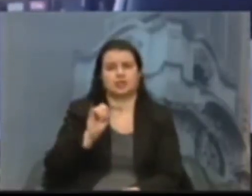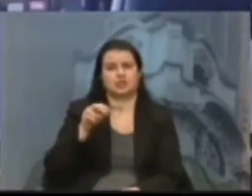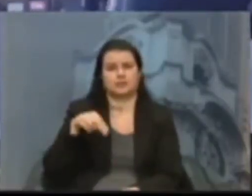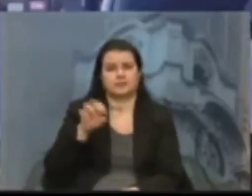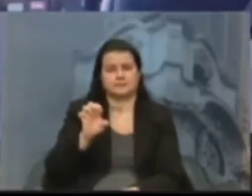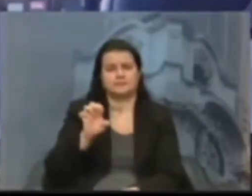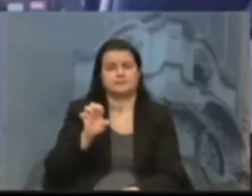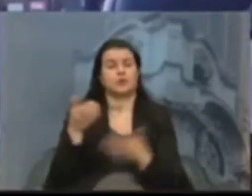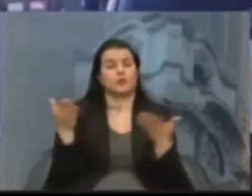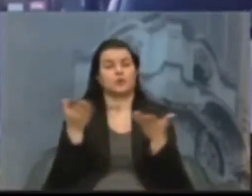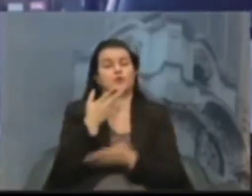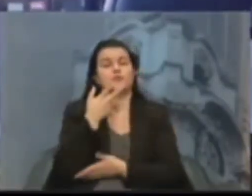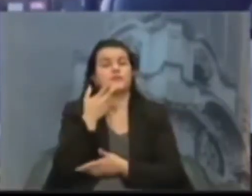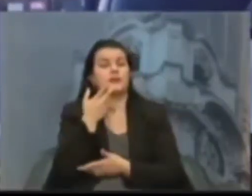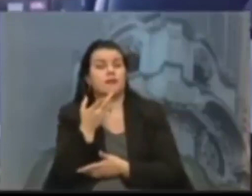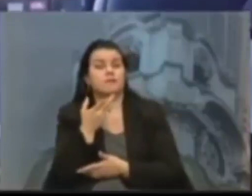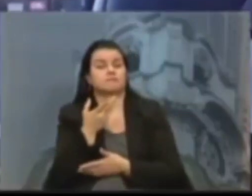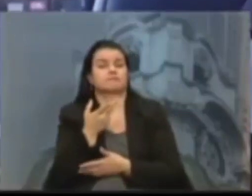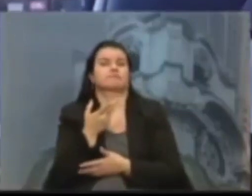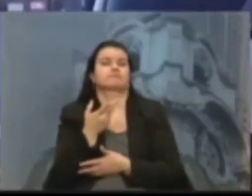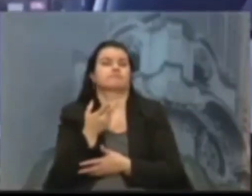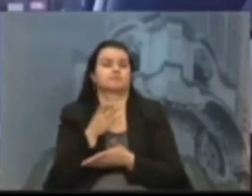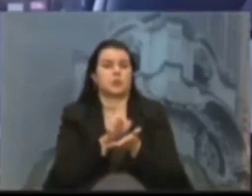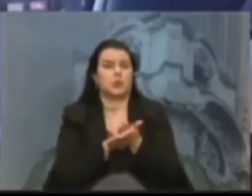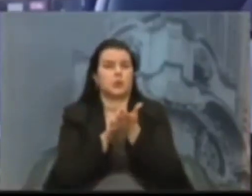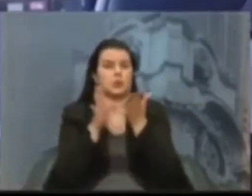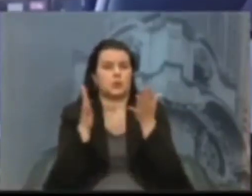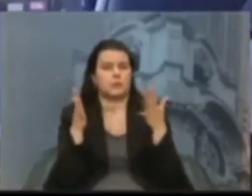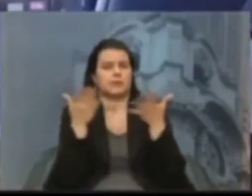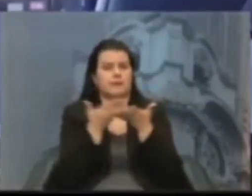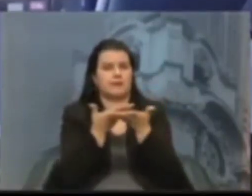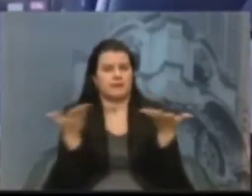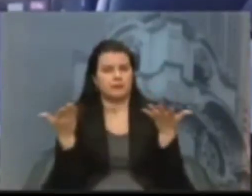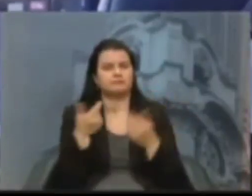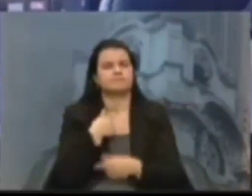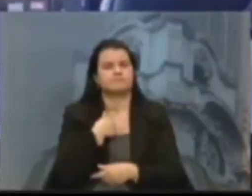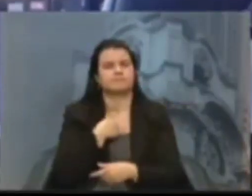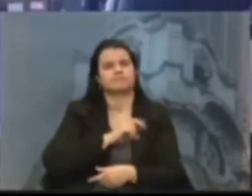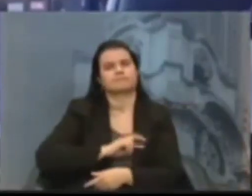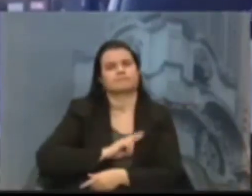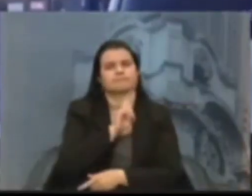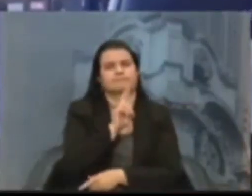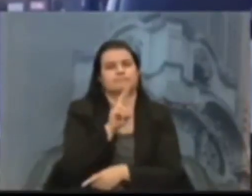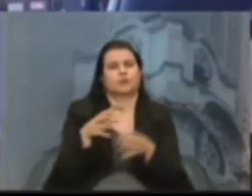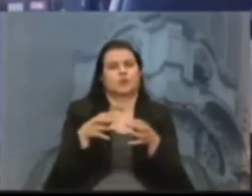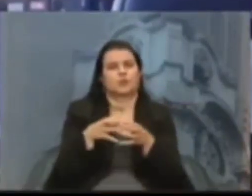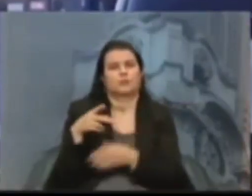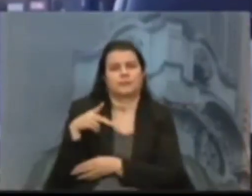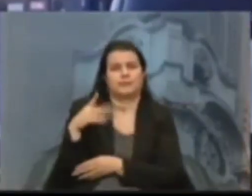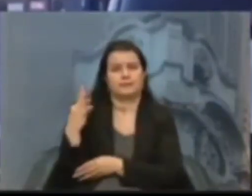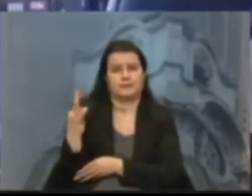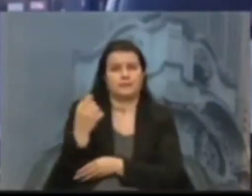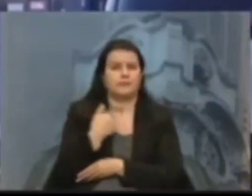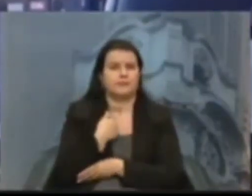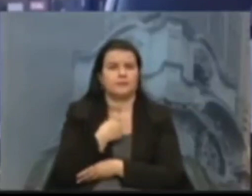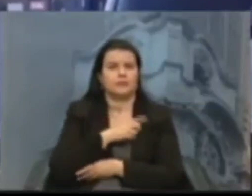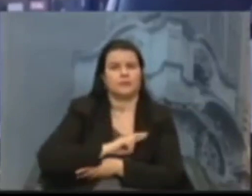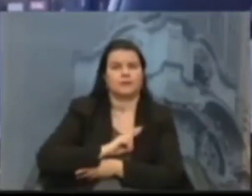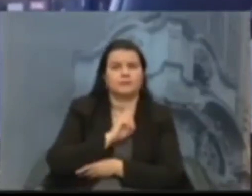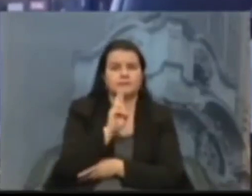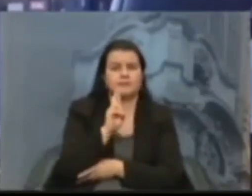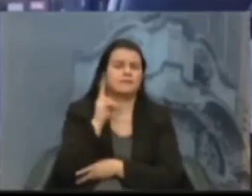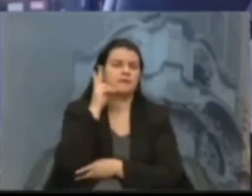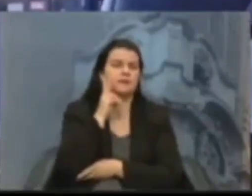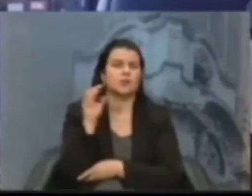nessa homenagem da mesa e falo em nome da bancada do Partido dos Trabalhadores, representando o